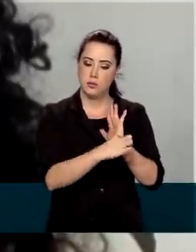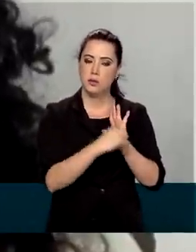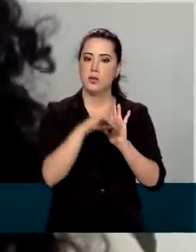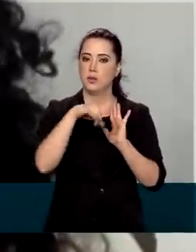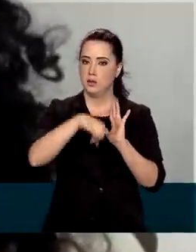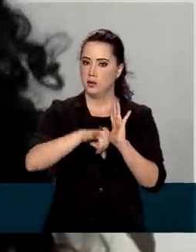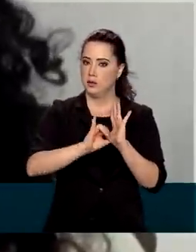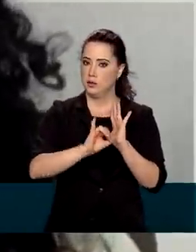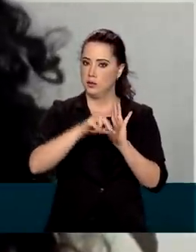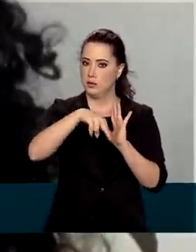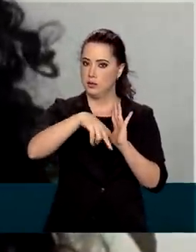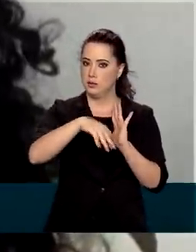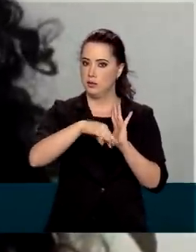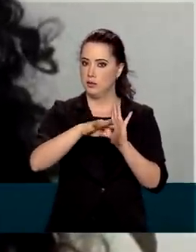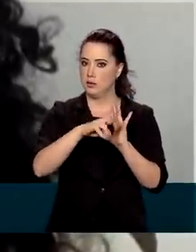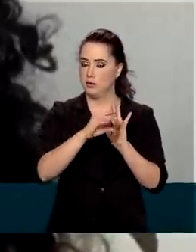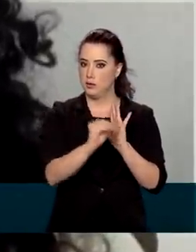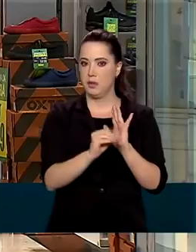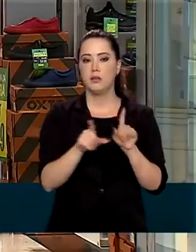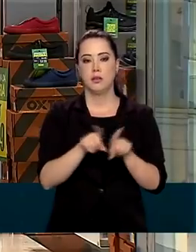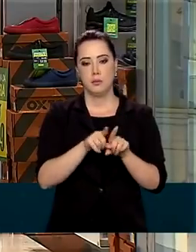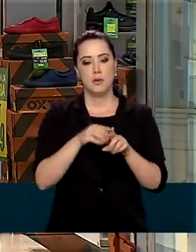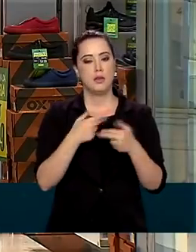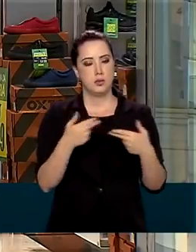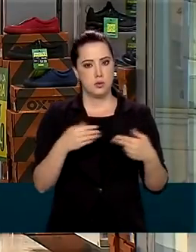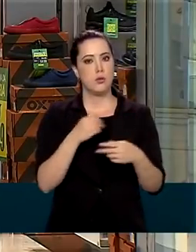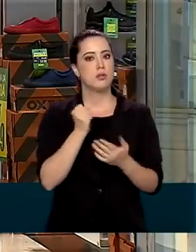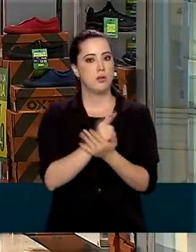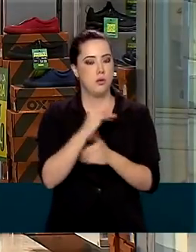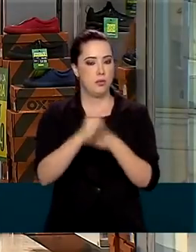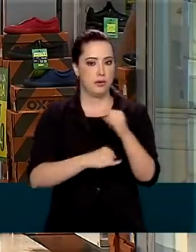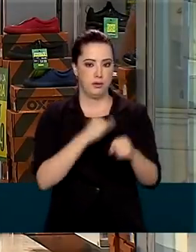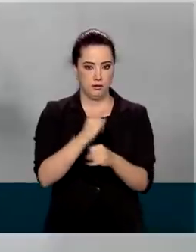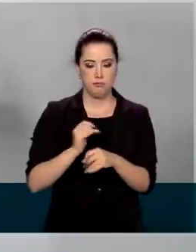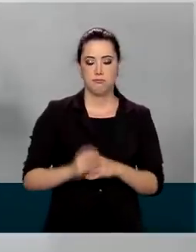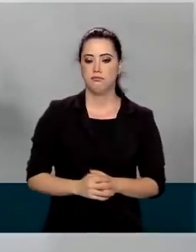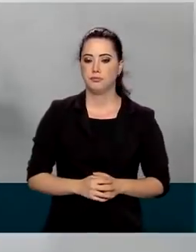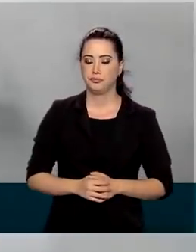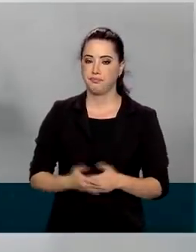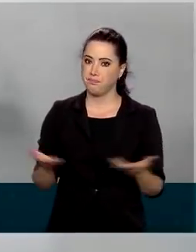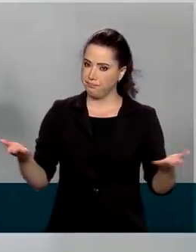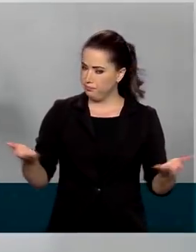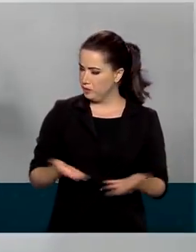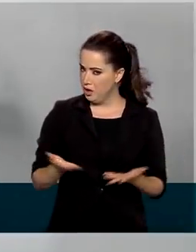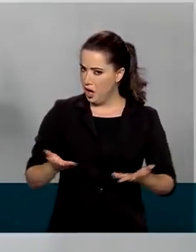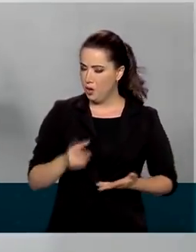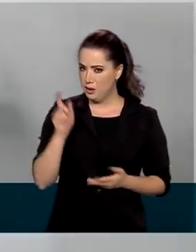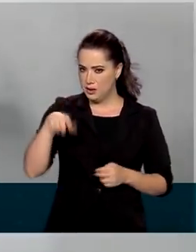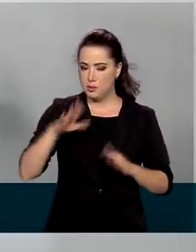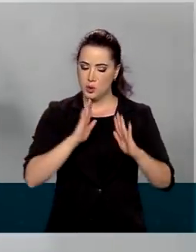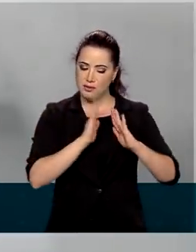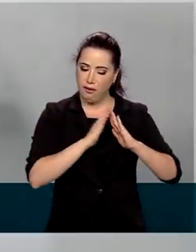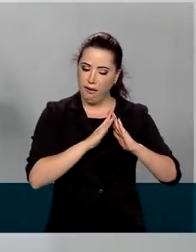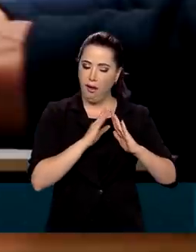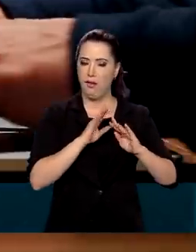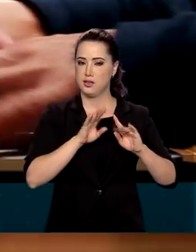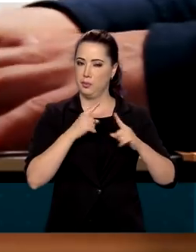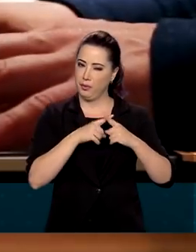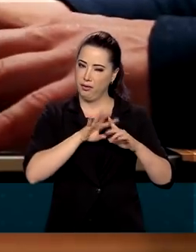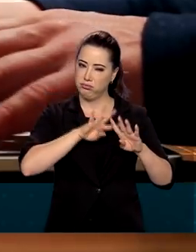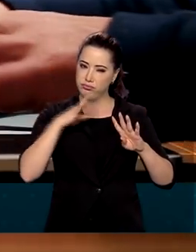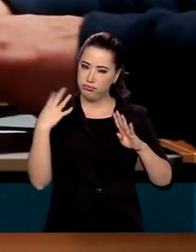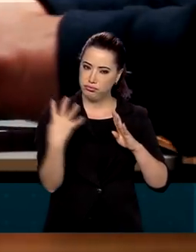também nos produtos que eu vou comprar online. E em tempos de isolamento social, em que as compras pela internet